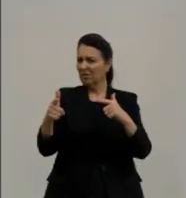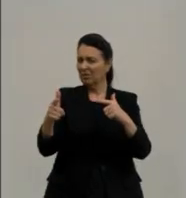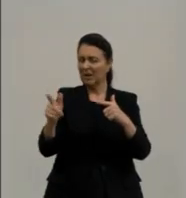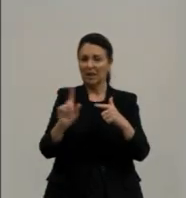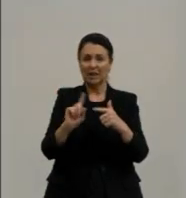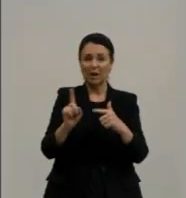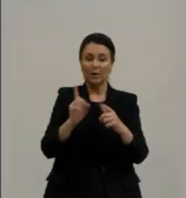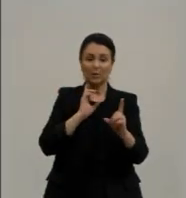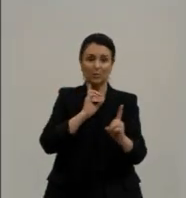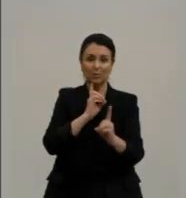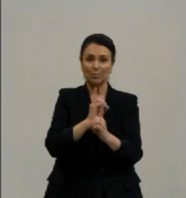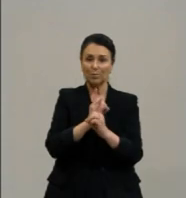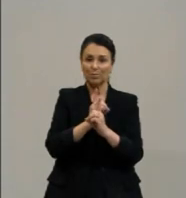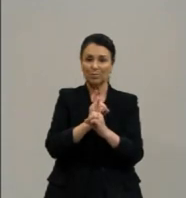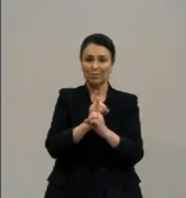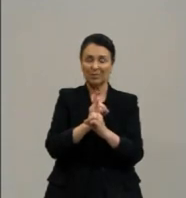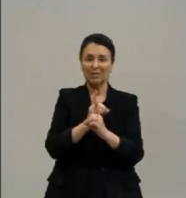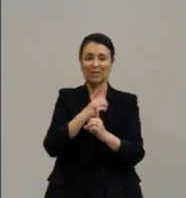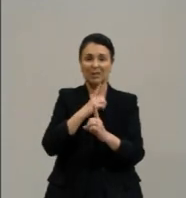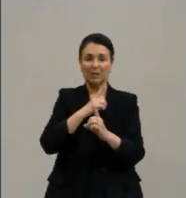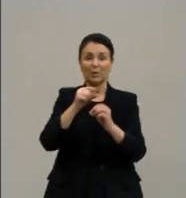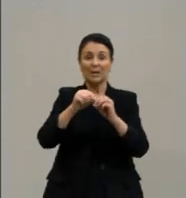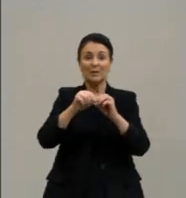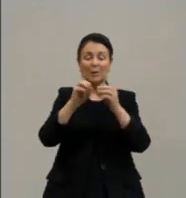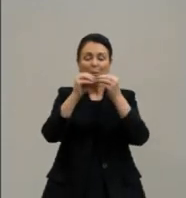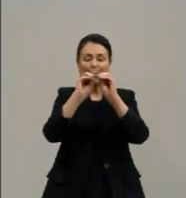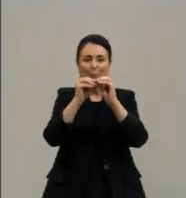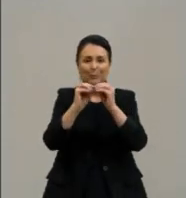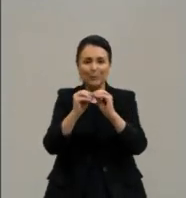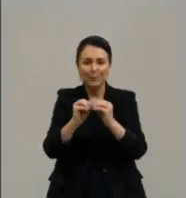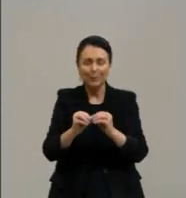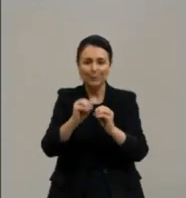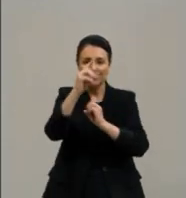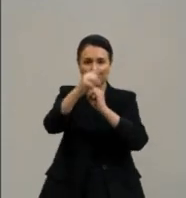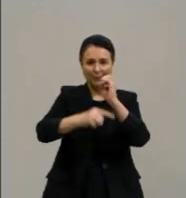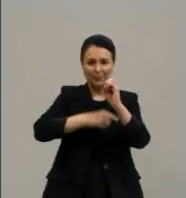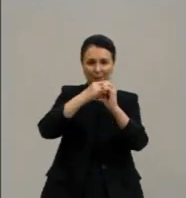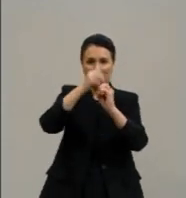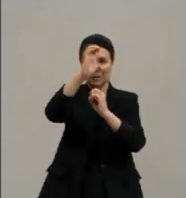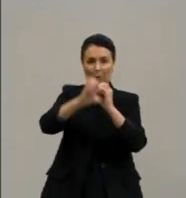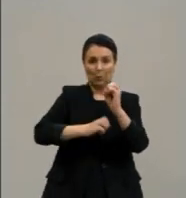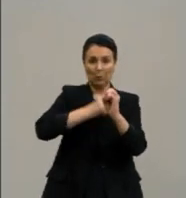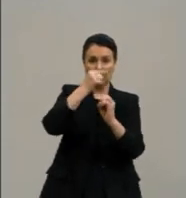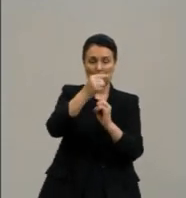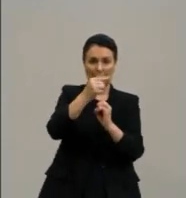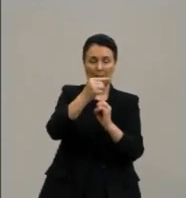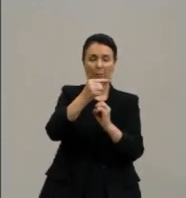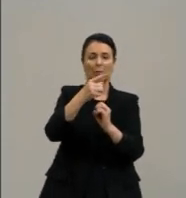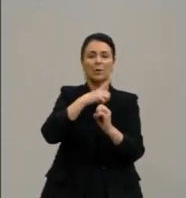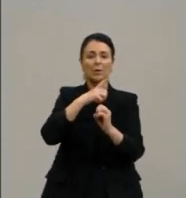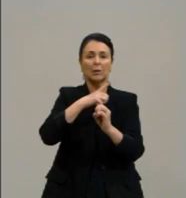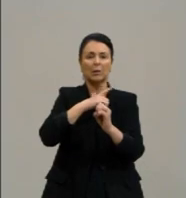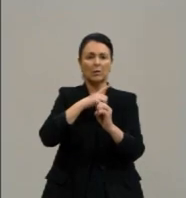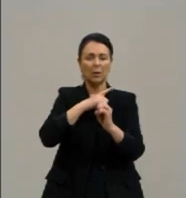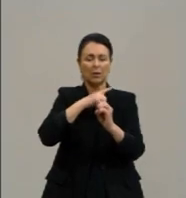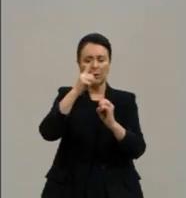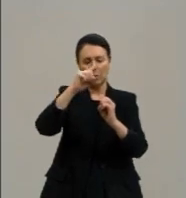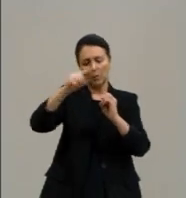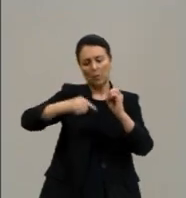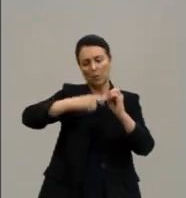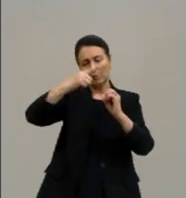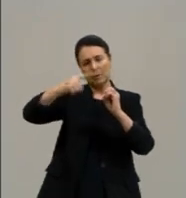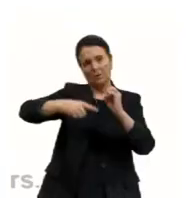descobrindo as partículas subatômicas. B. Os elétrons ocupam orbitais com energias bem definidas?